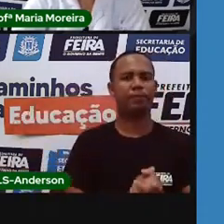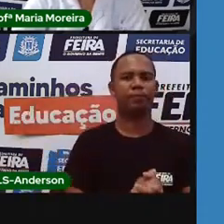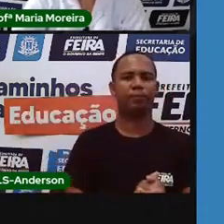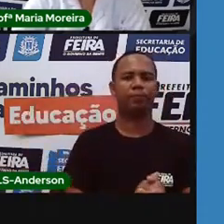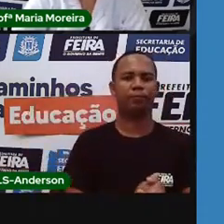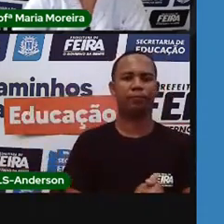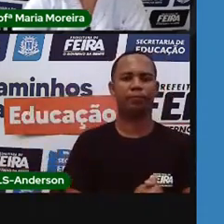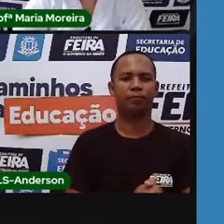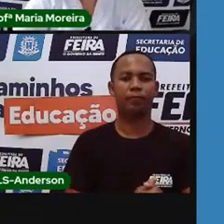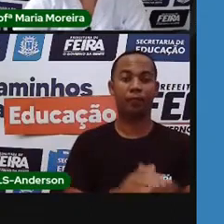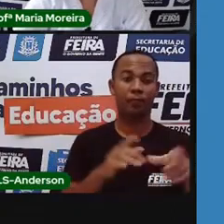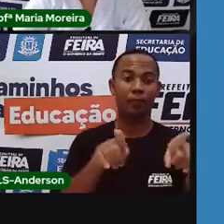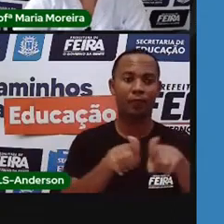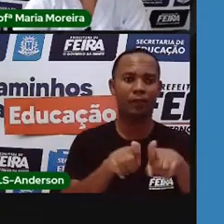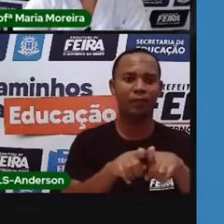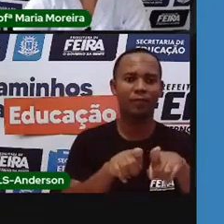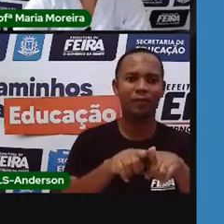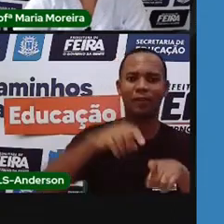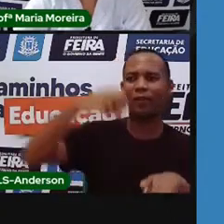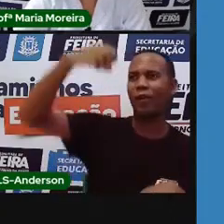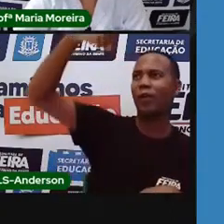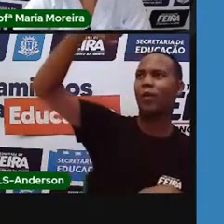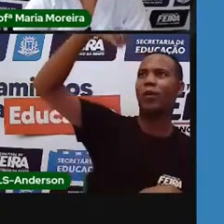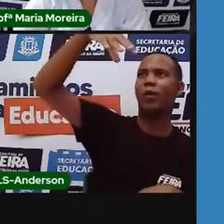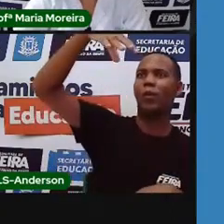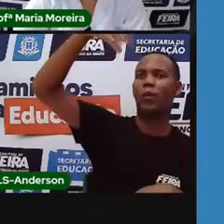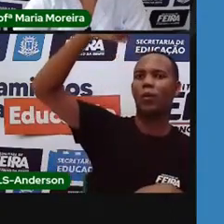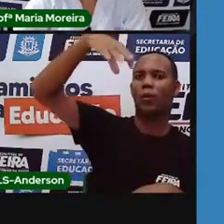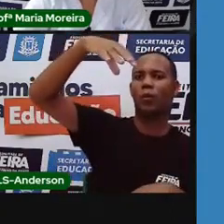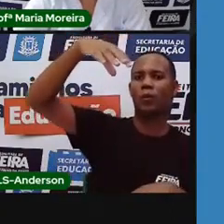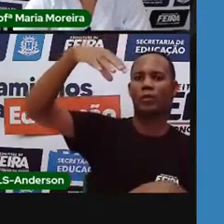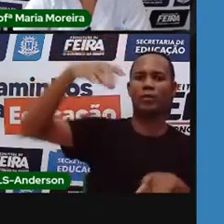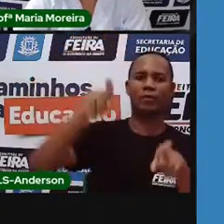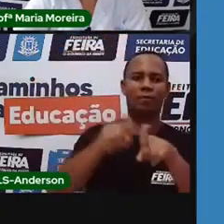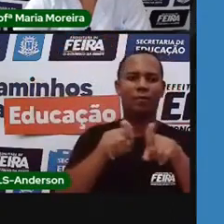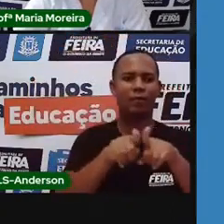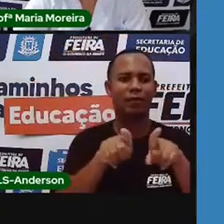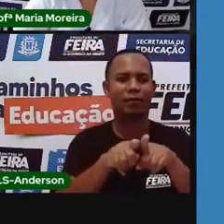Iluminação pública e transporte.